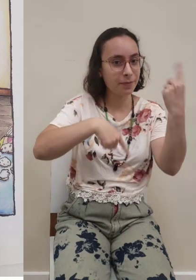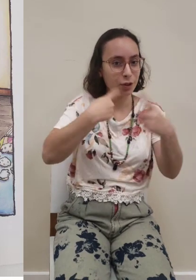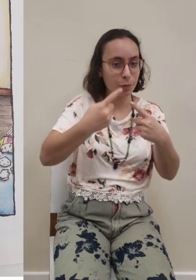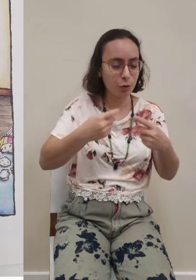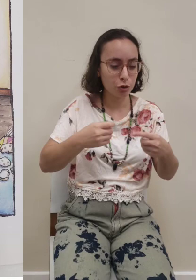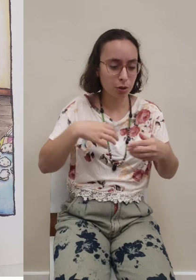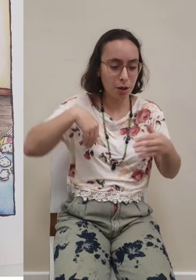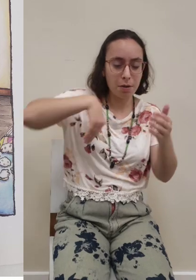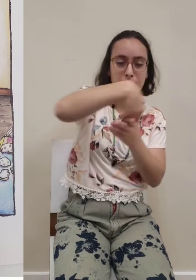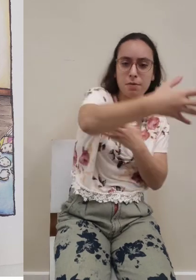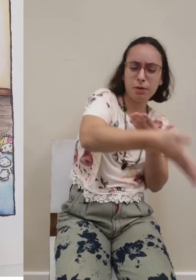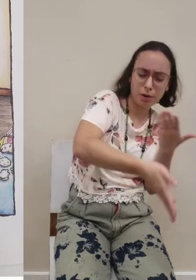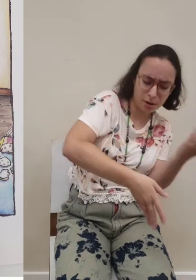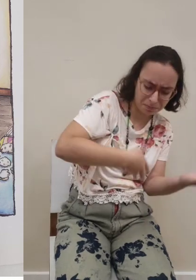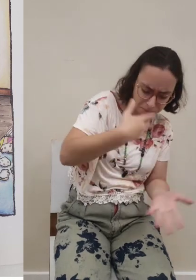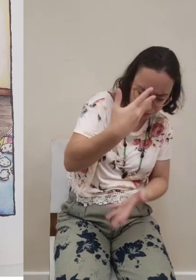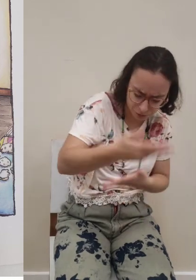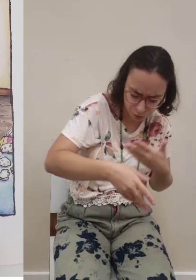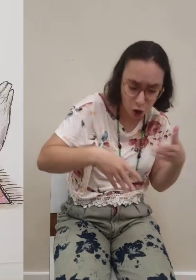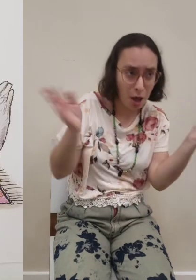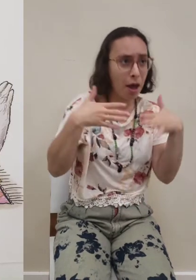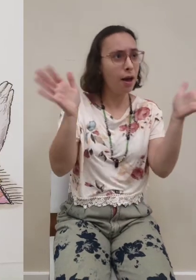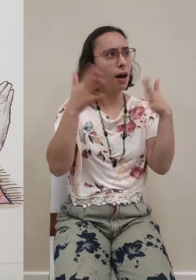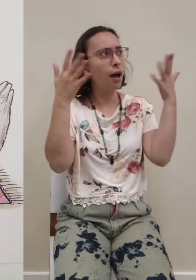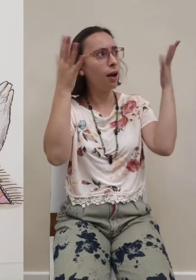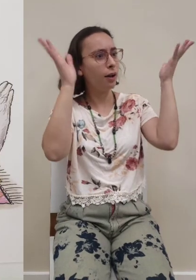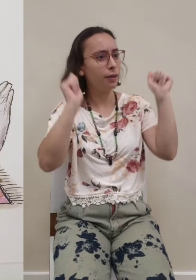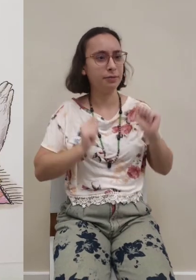derrubou a jarra voando desastrada.